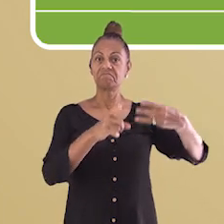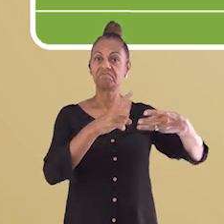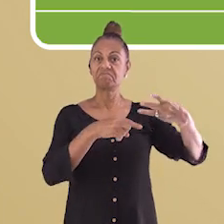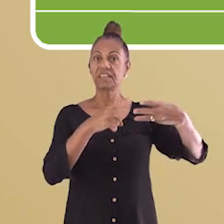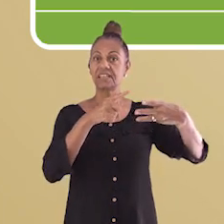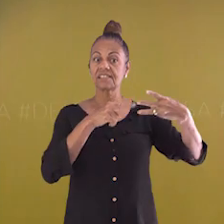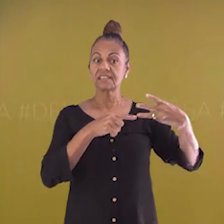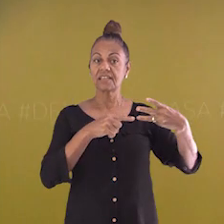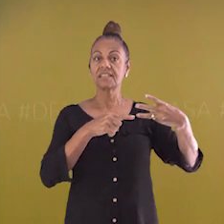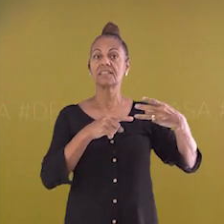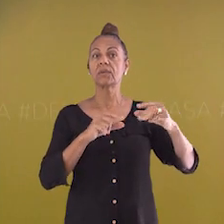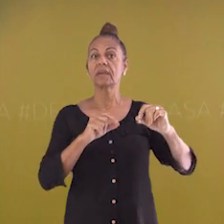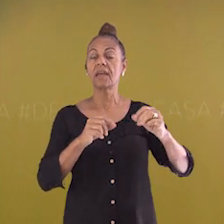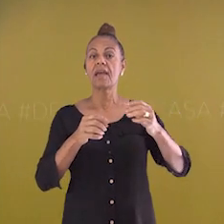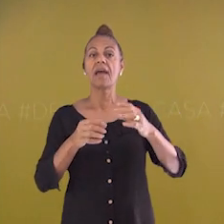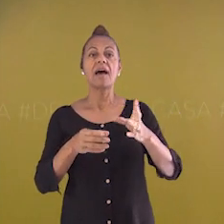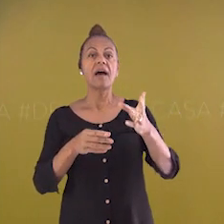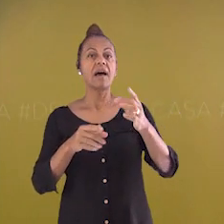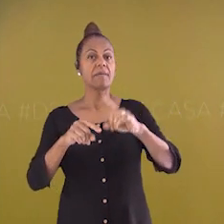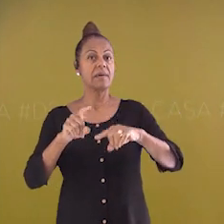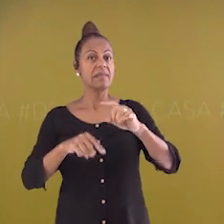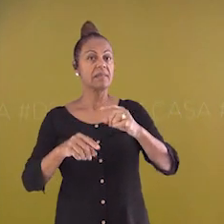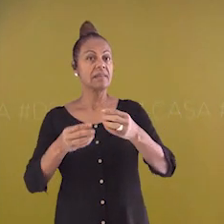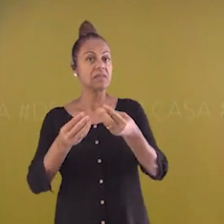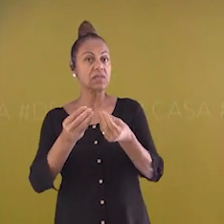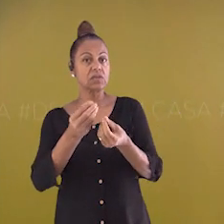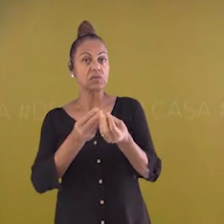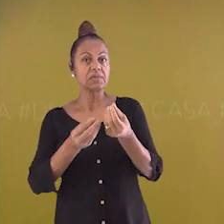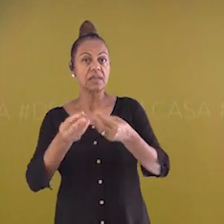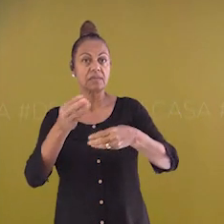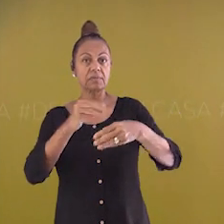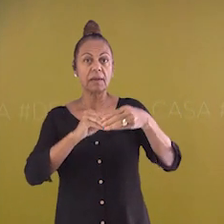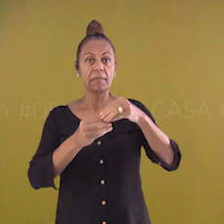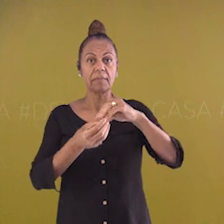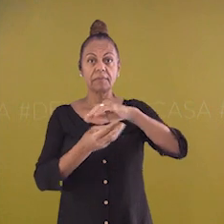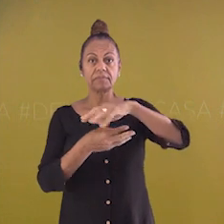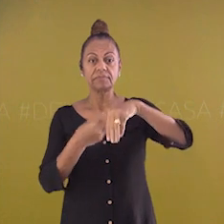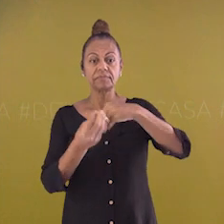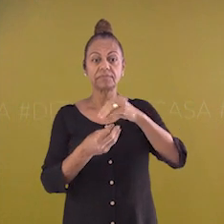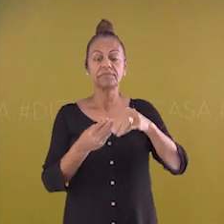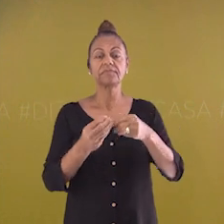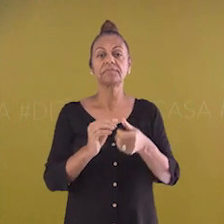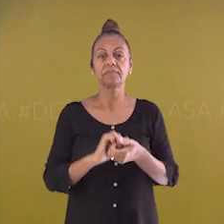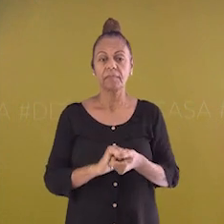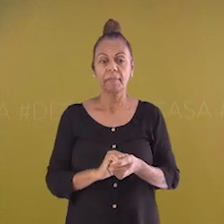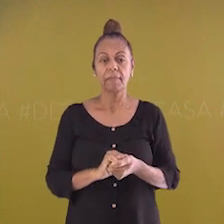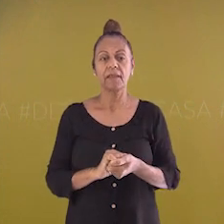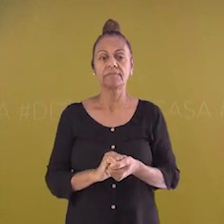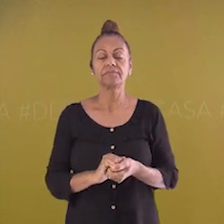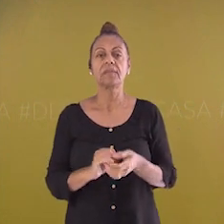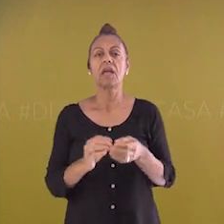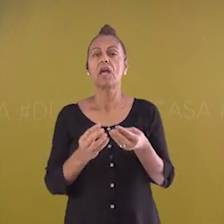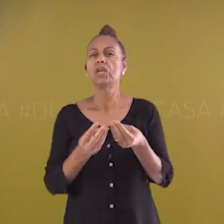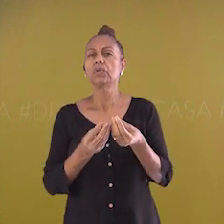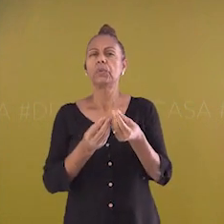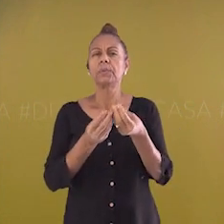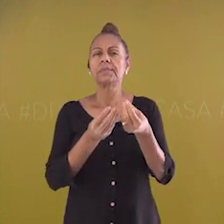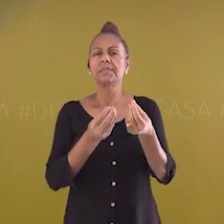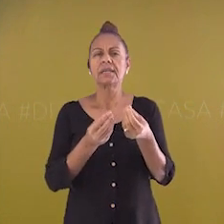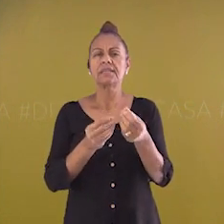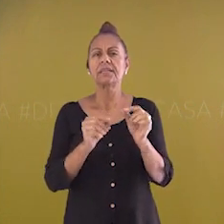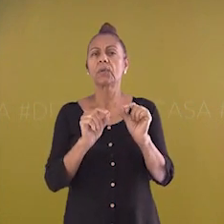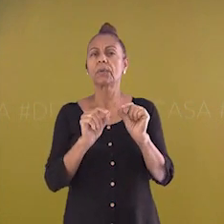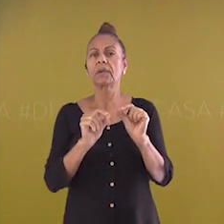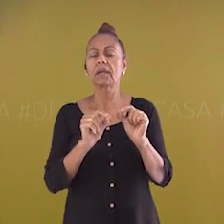de substâncias. Anota aí esse termo. Substância é uma porção de matéria que possui